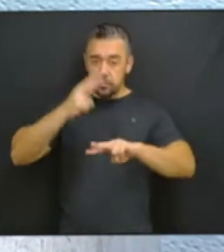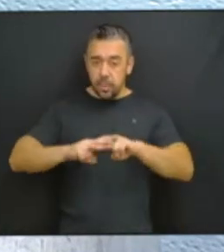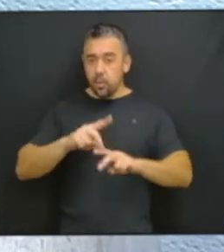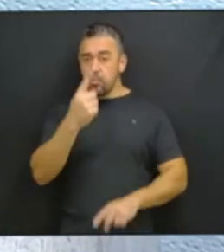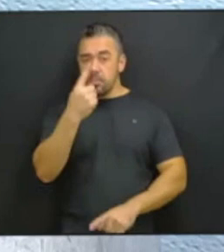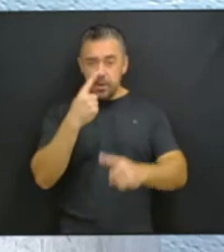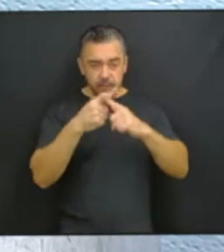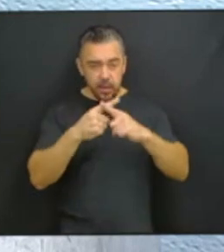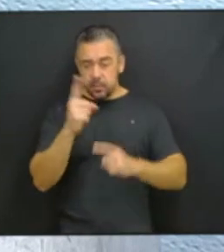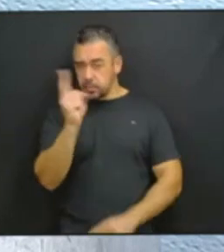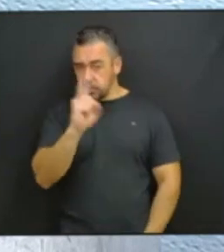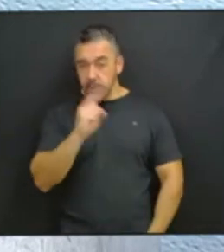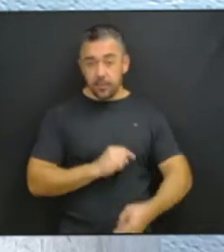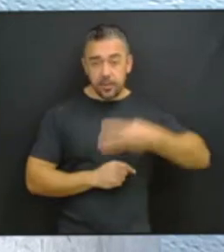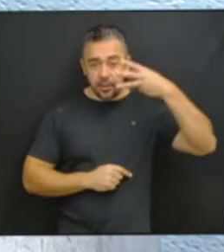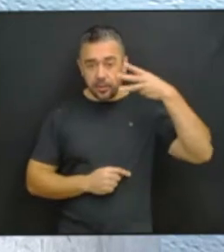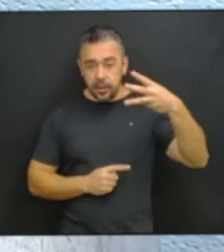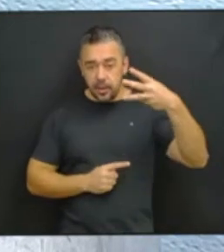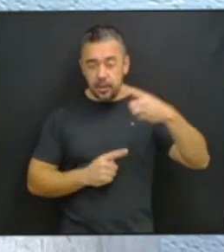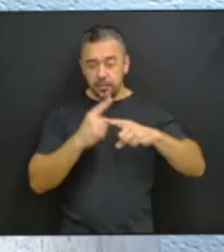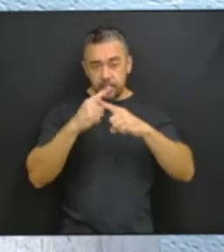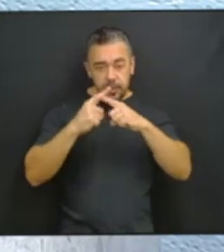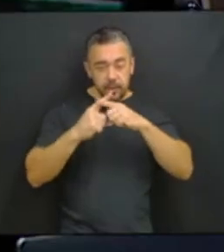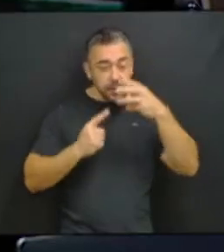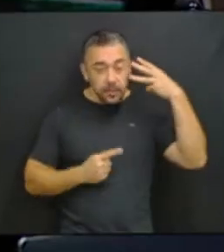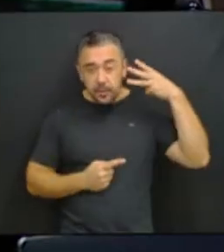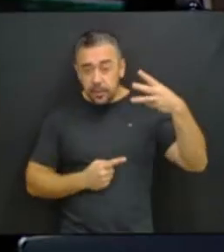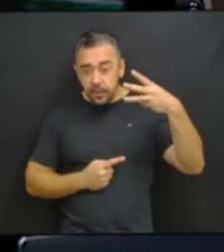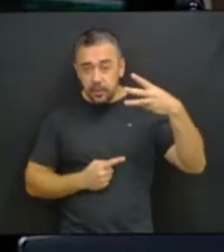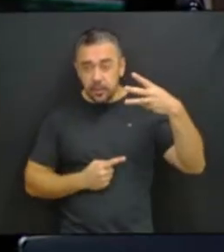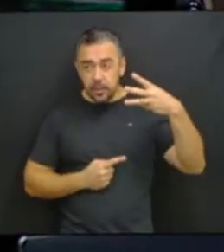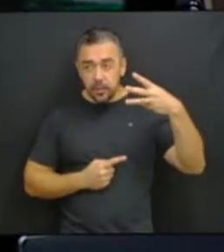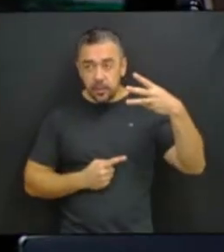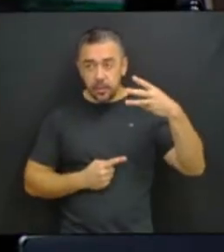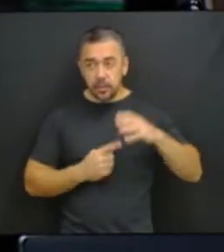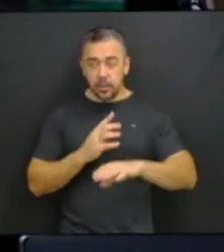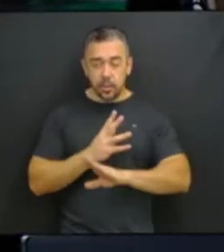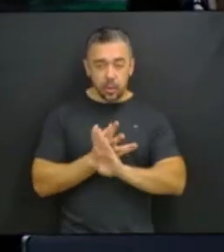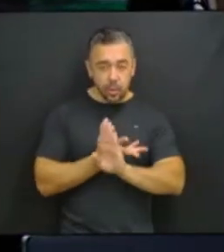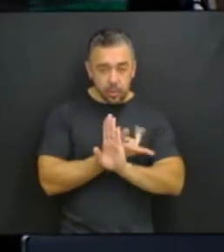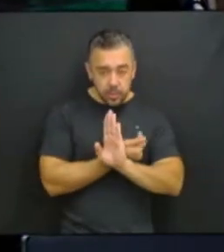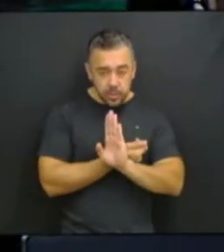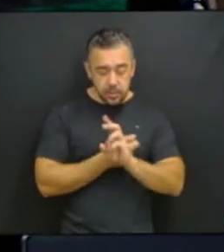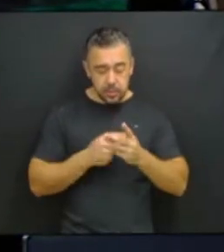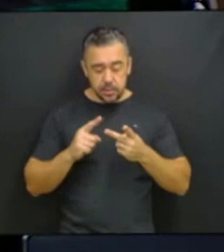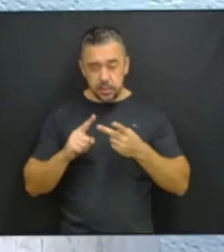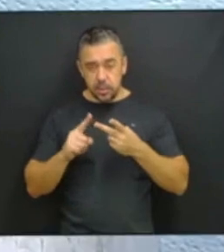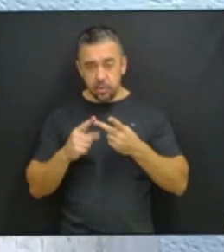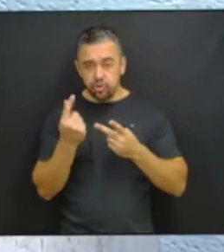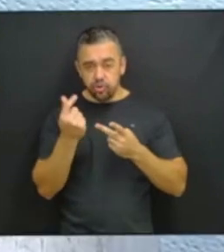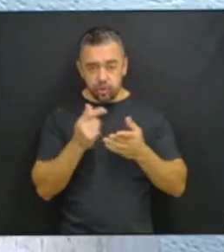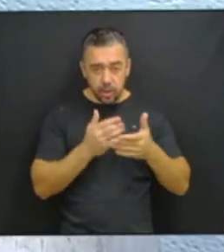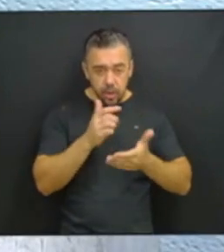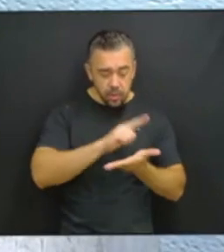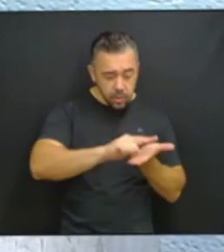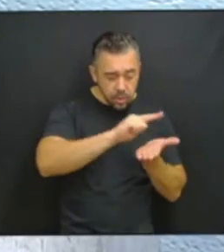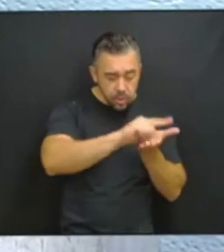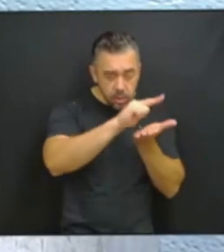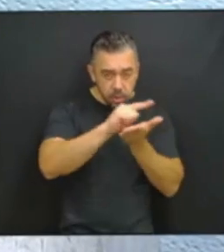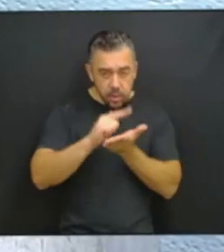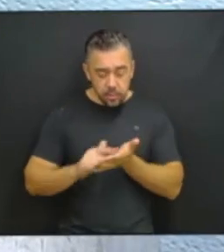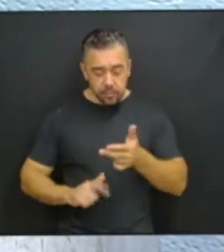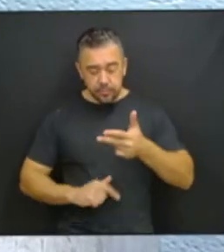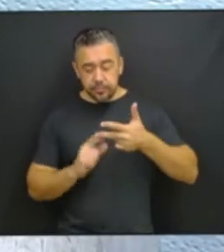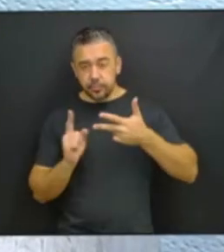mas três vezes, três, por corrupção, lavagem de dinheiro e